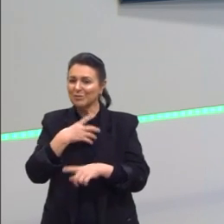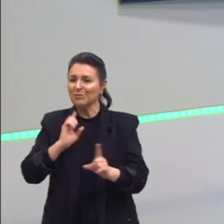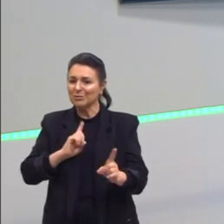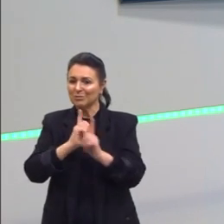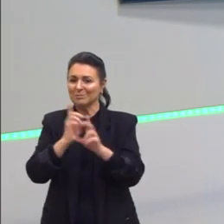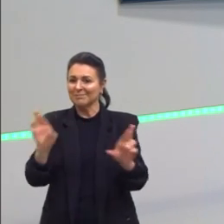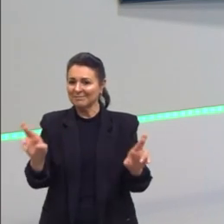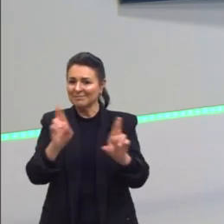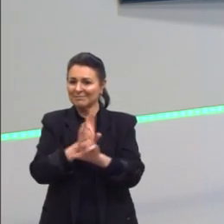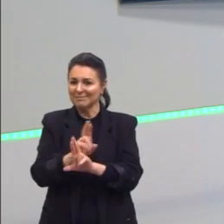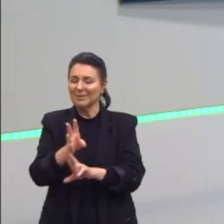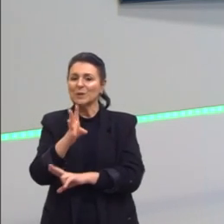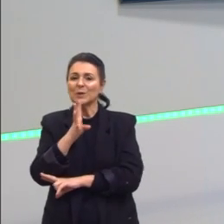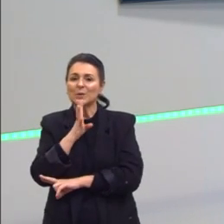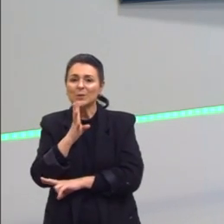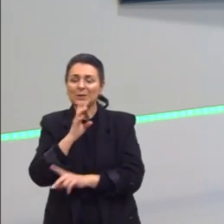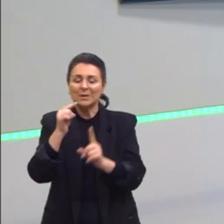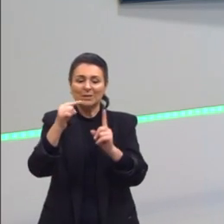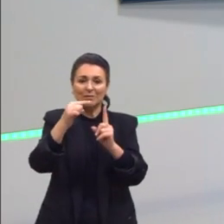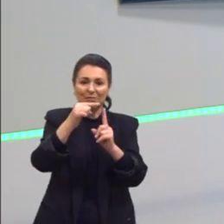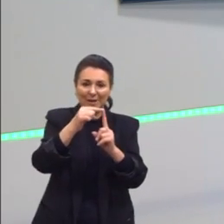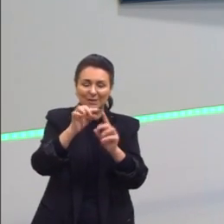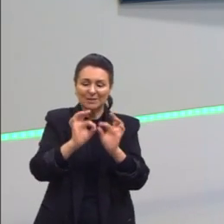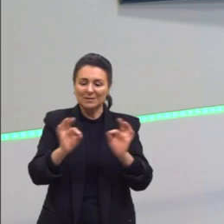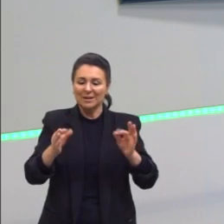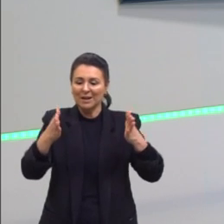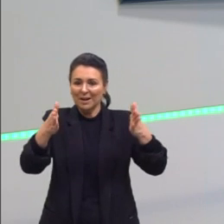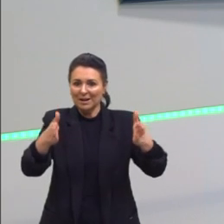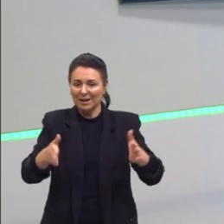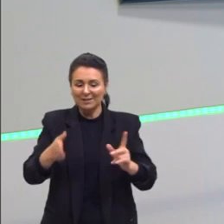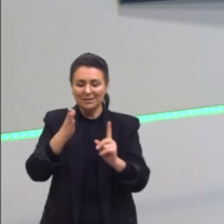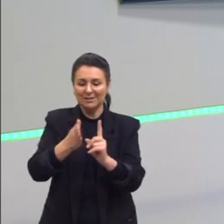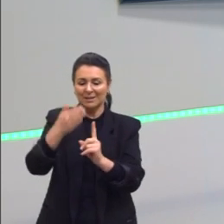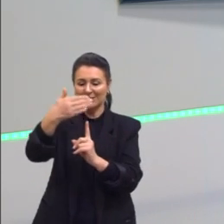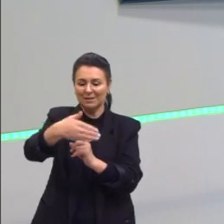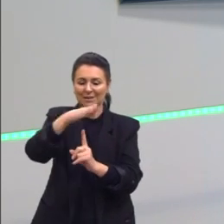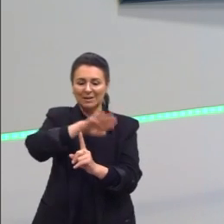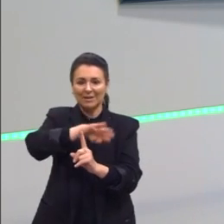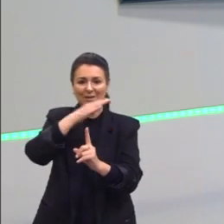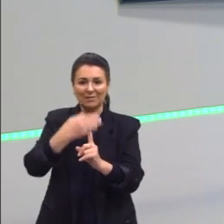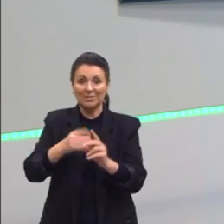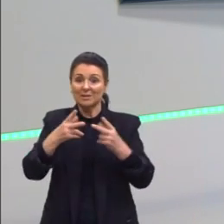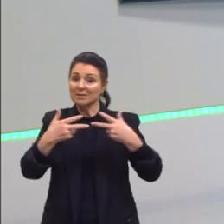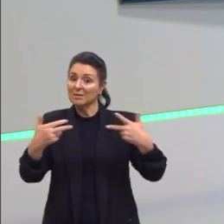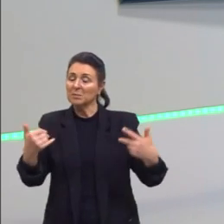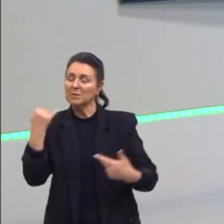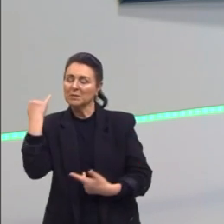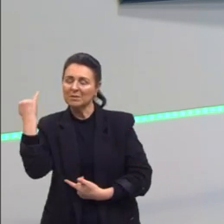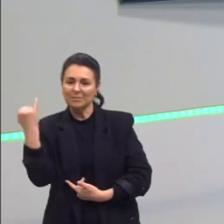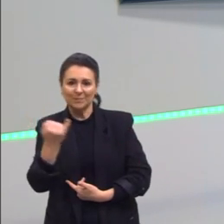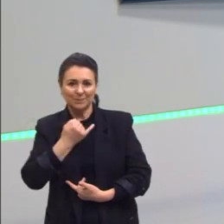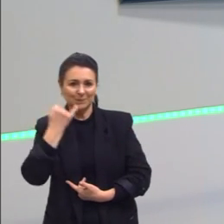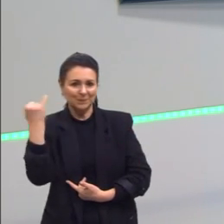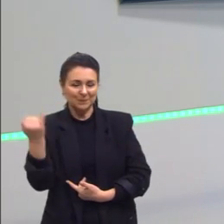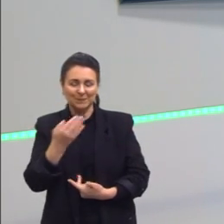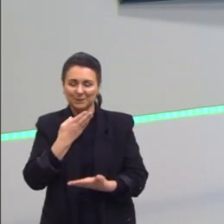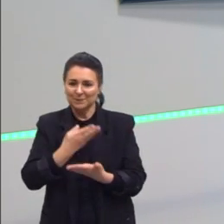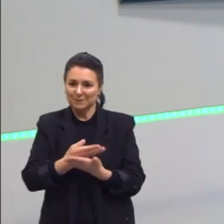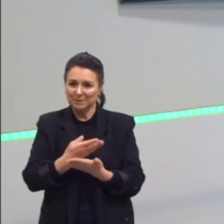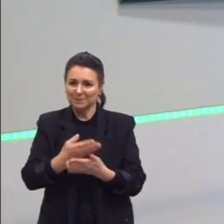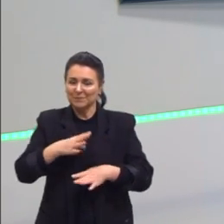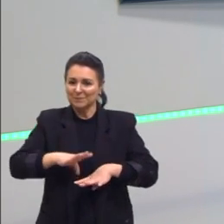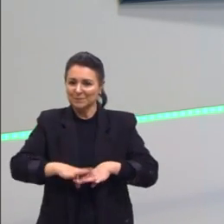então, conhecendo os vértices, arestas, faces. Esses elementos tão importantes no nosso estudo.